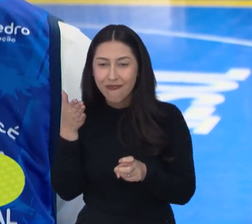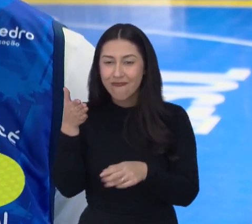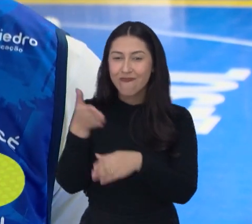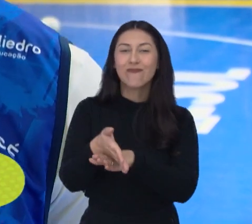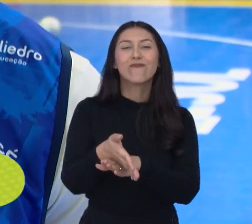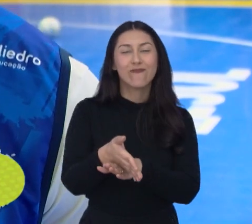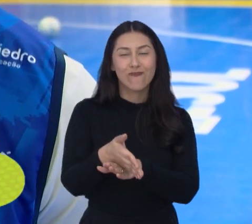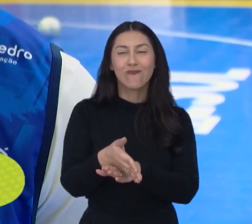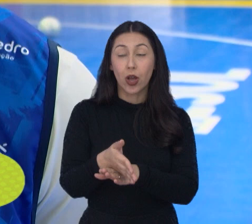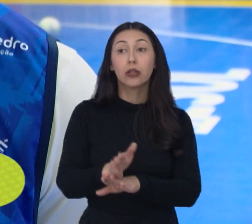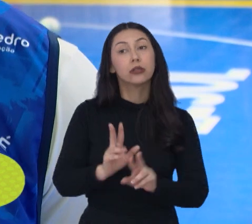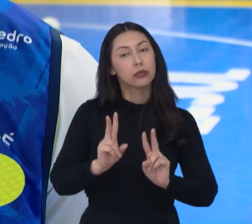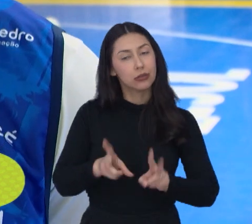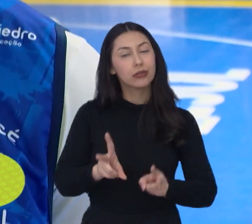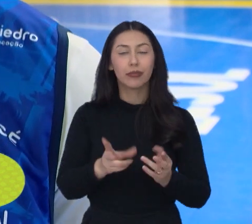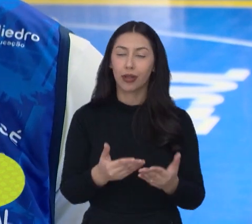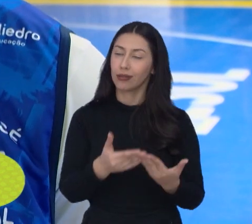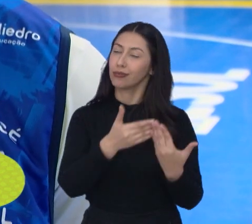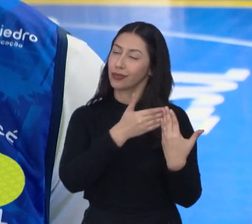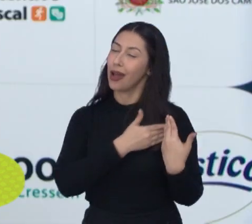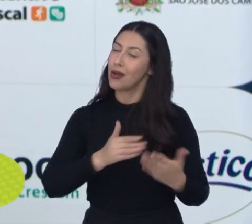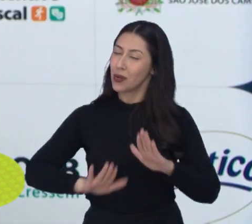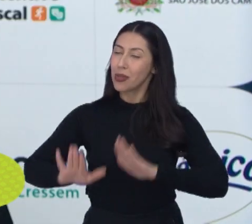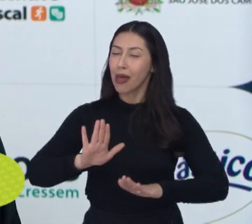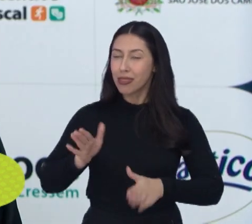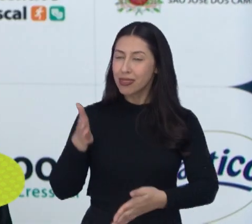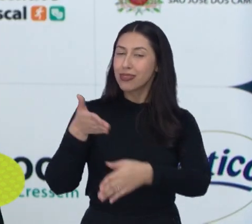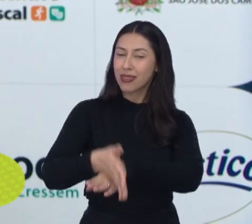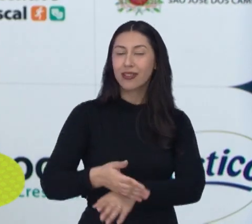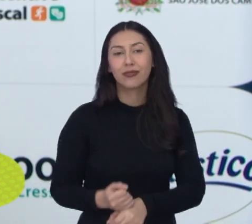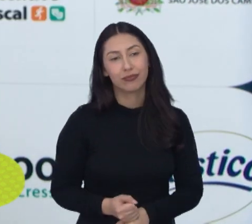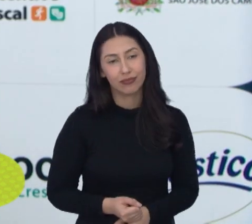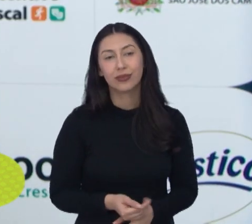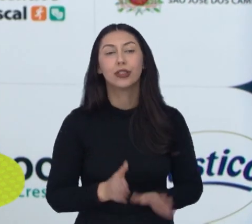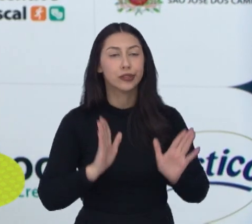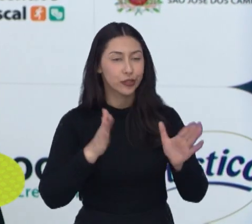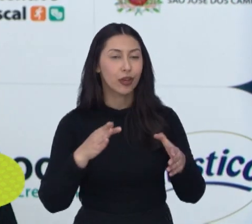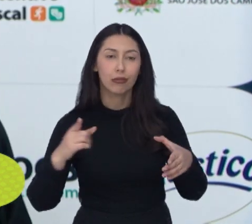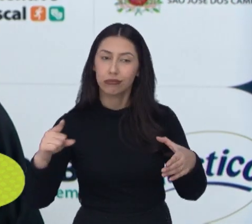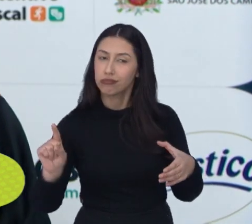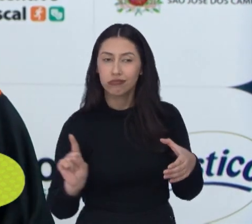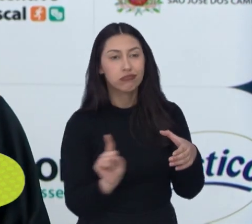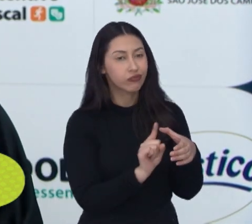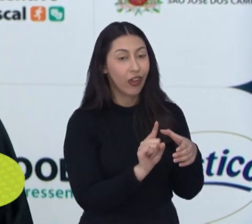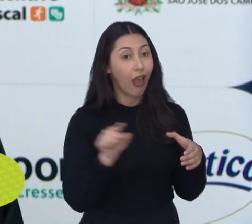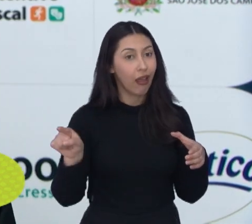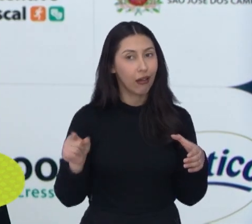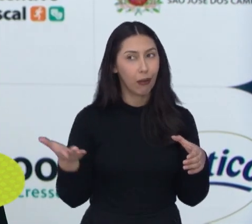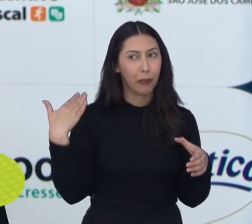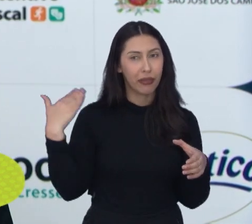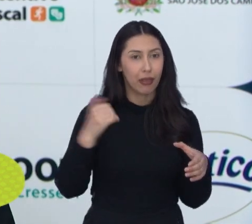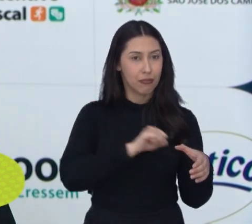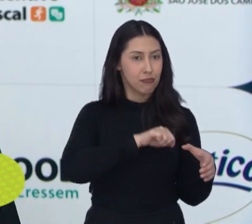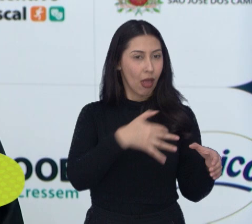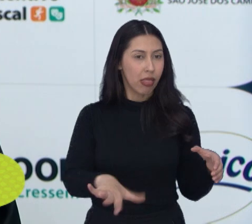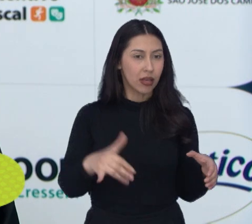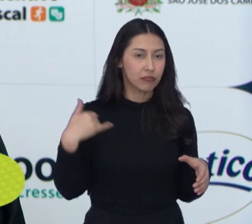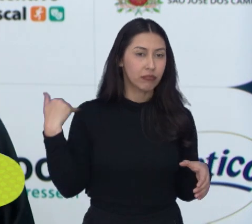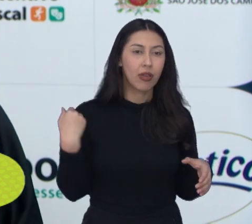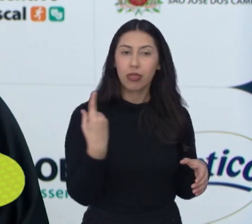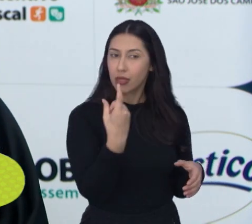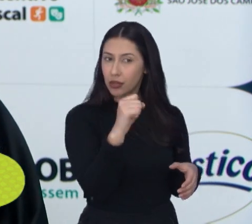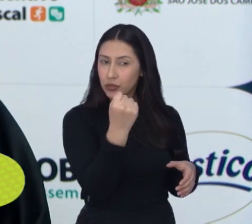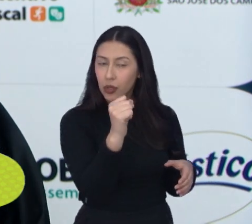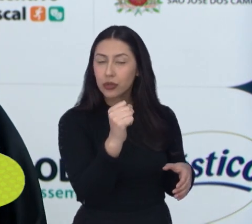eu, com responsabilidade, né, eu vou para cima. Ele chegou assim, a gente trouxe ele do Santos, ele chegou no Sub-18 em 2021.